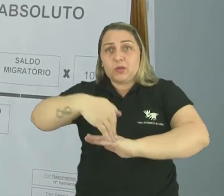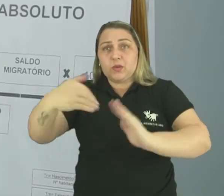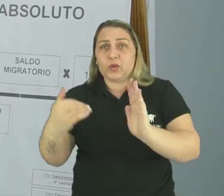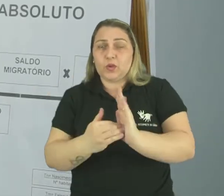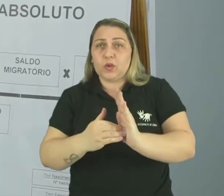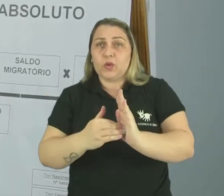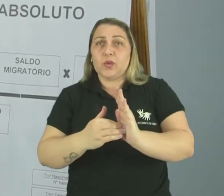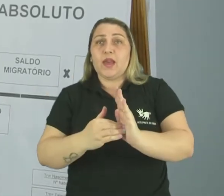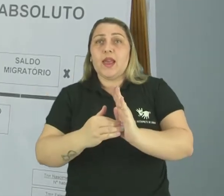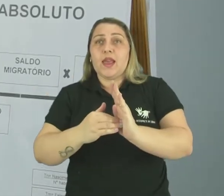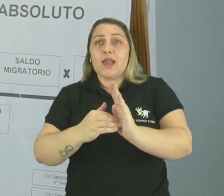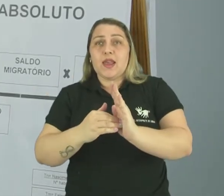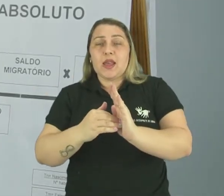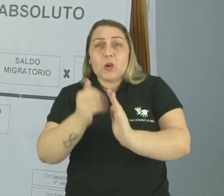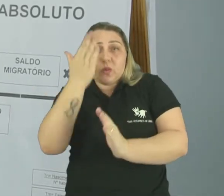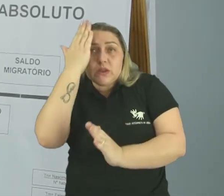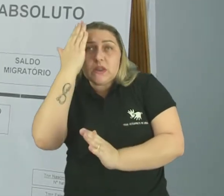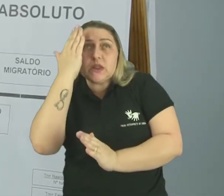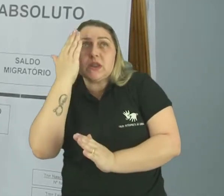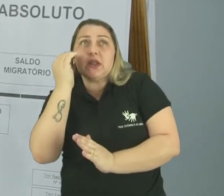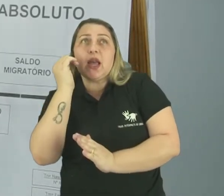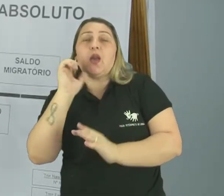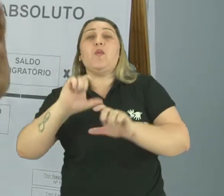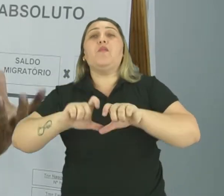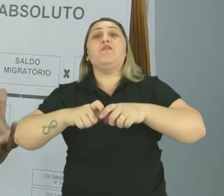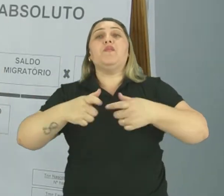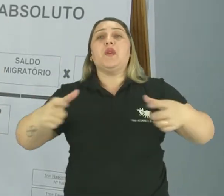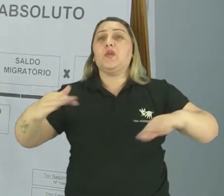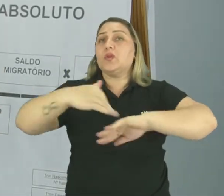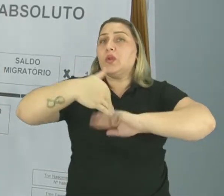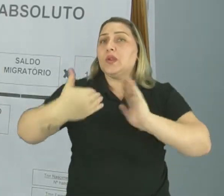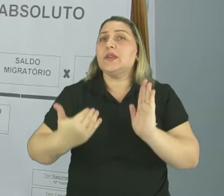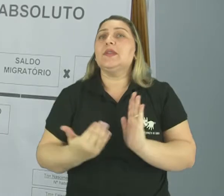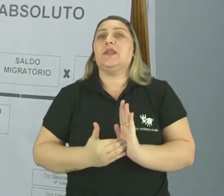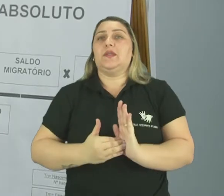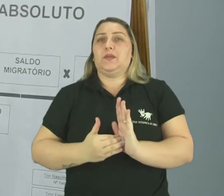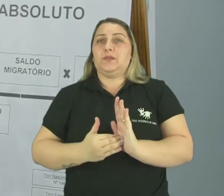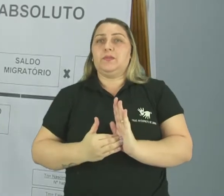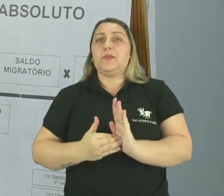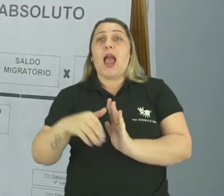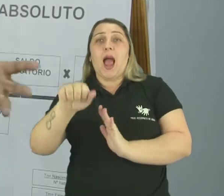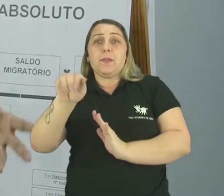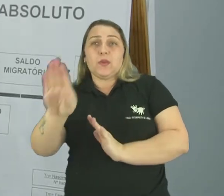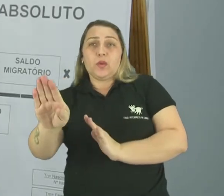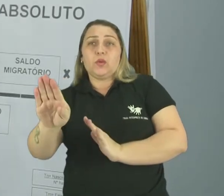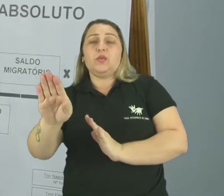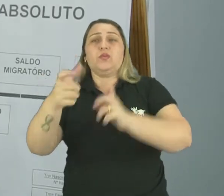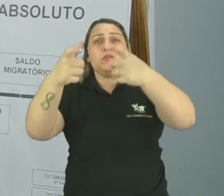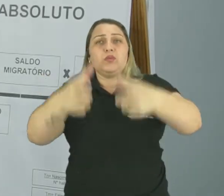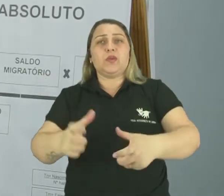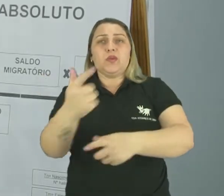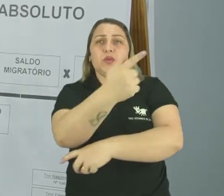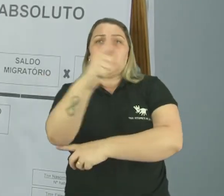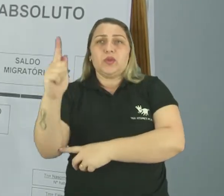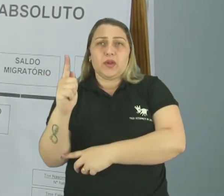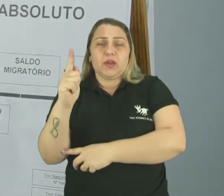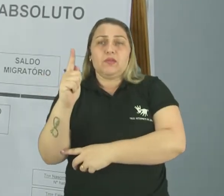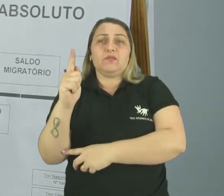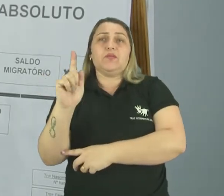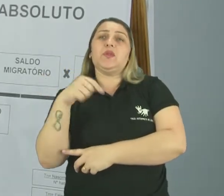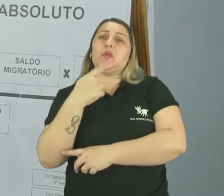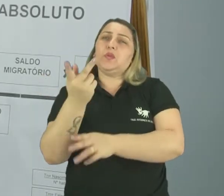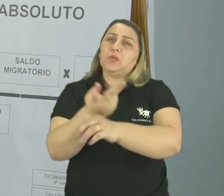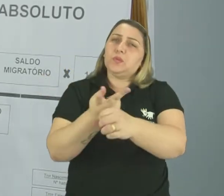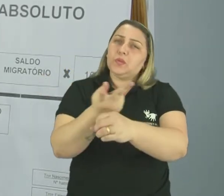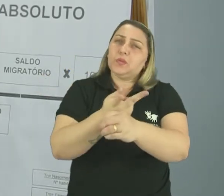e eu descubro justamente o crescimento total. absoluto daquele espaço geográfico no qual eu